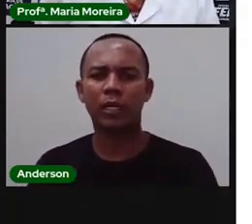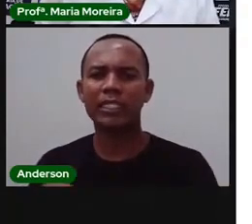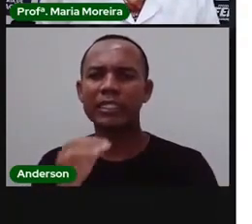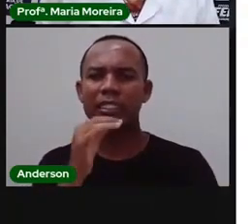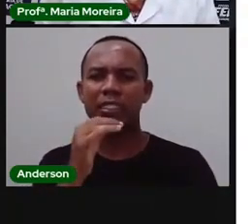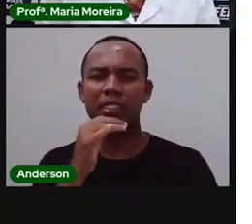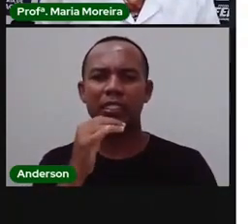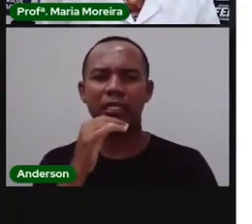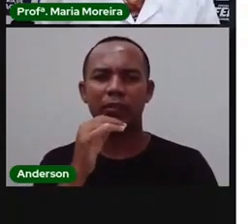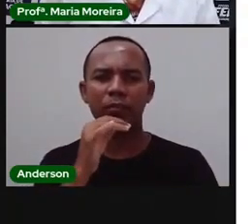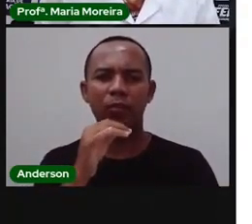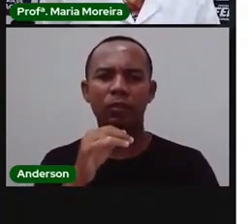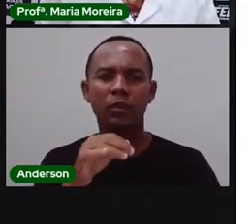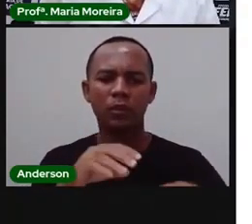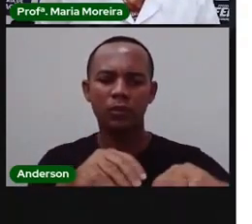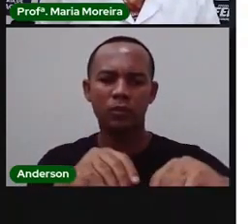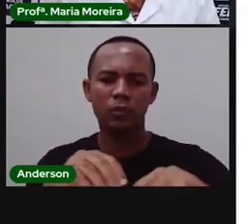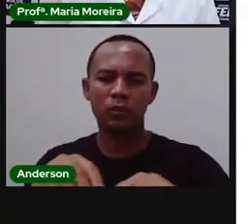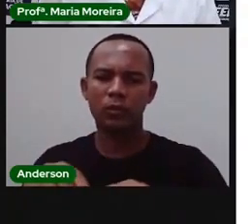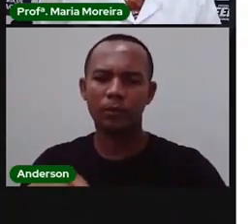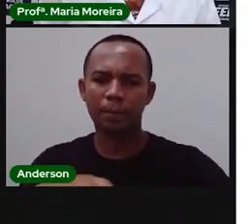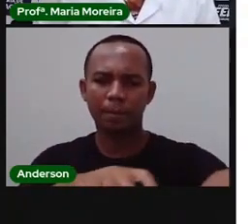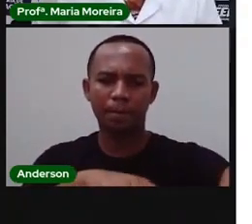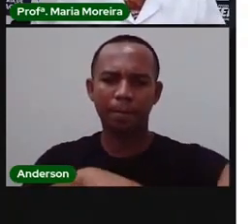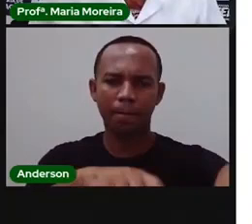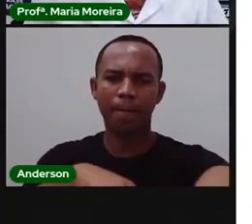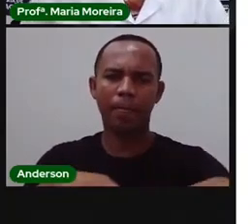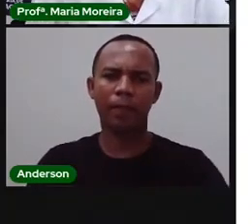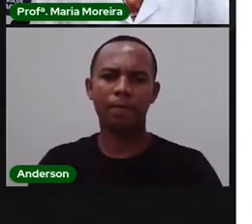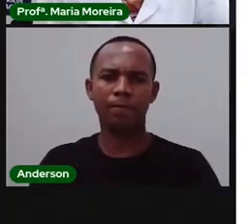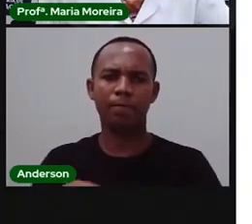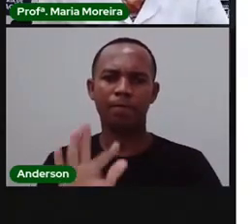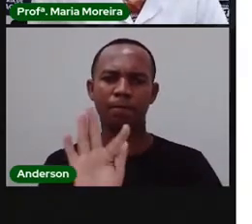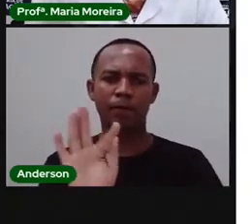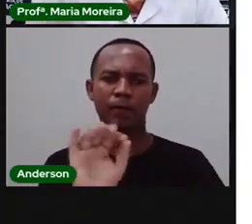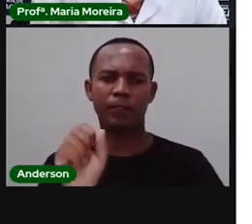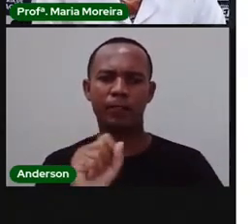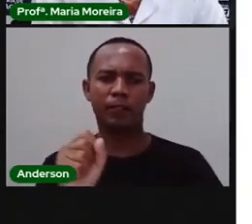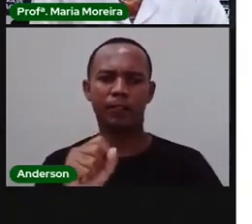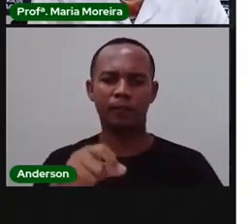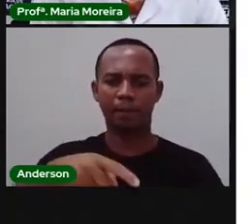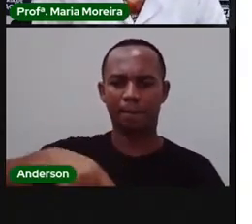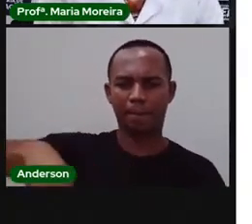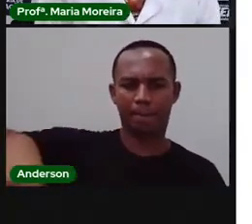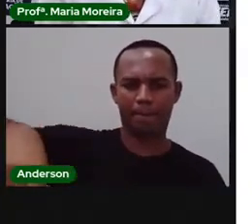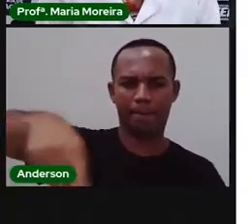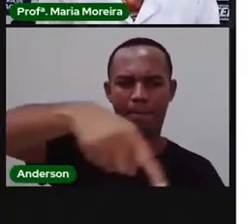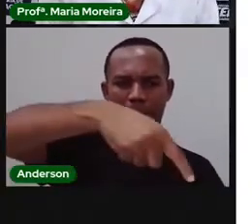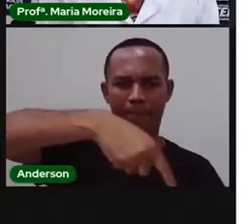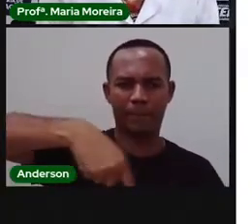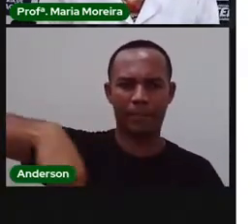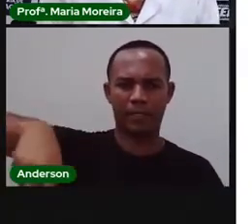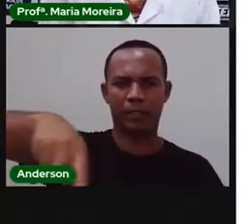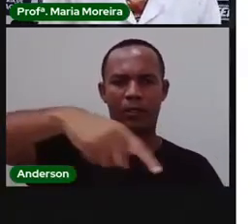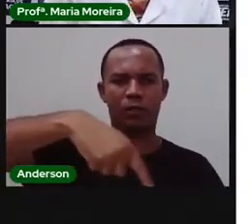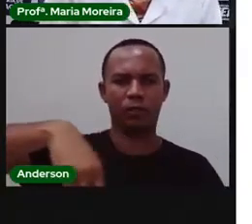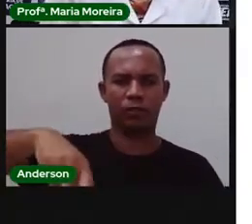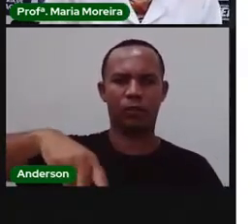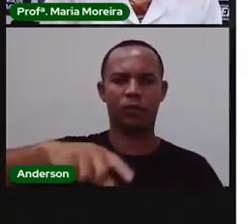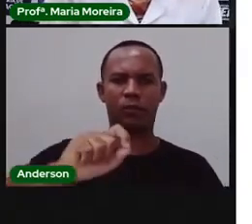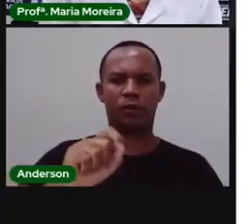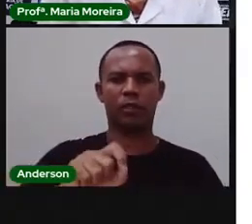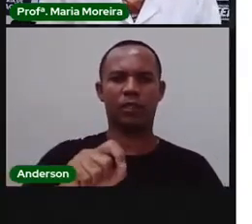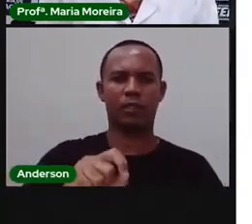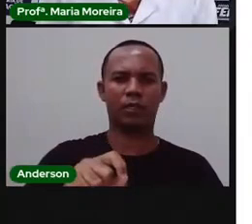tabuleiros semiárido do Norte Baiano. Ou seja, a Feira de Santana, ela fica ali no meio dessa situação, entre o